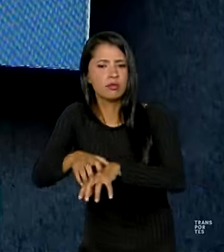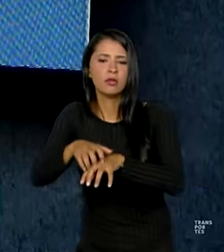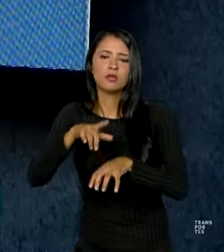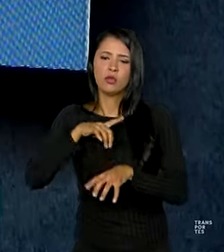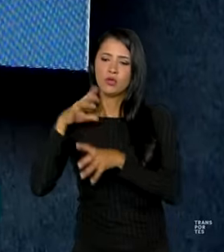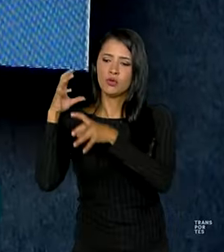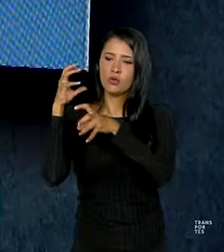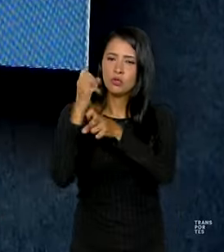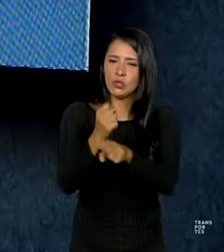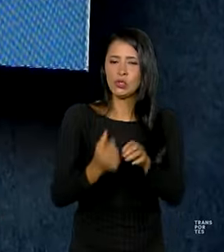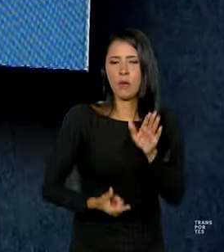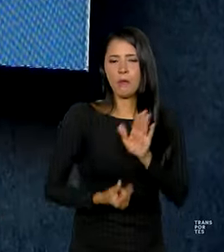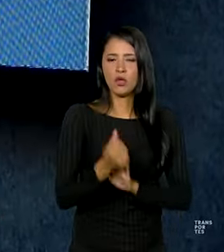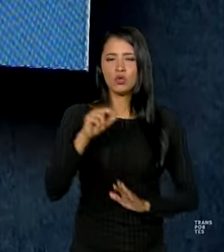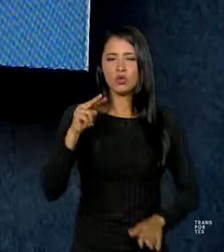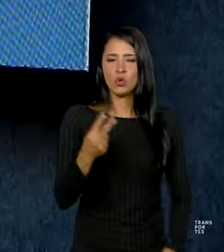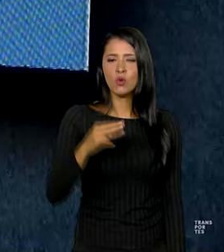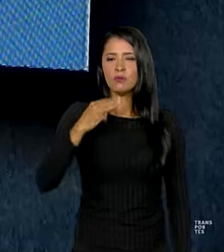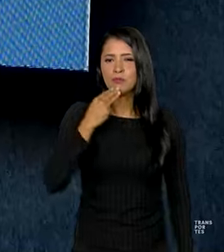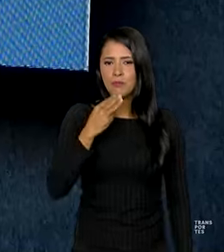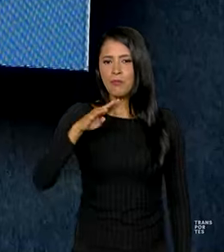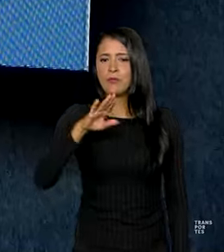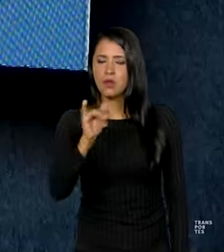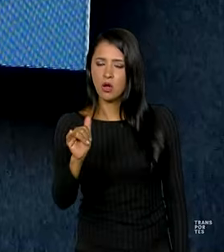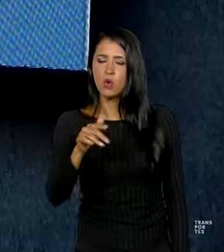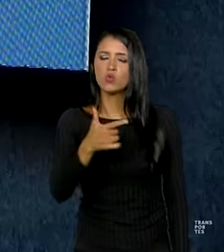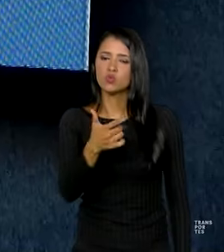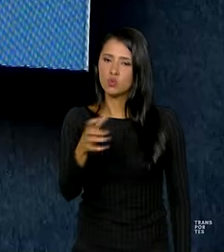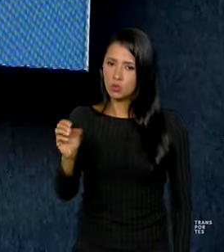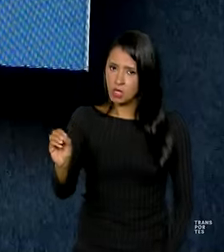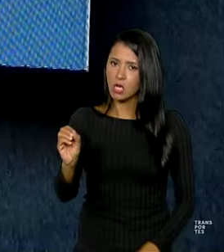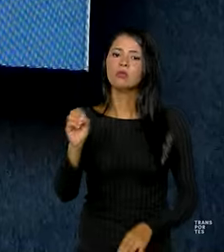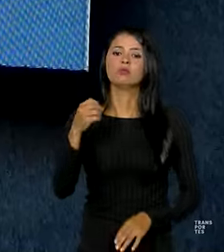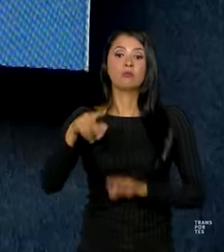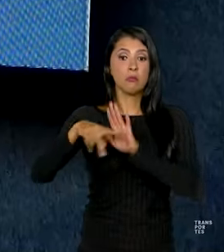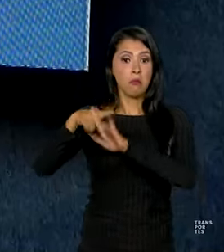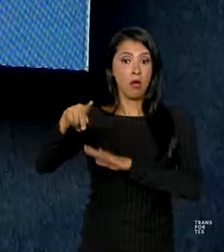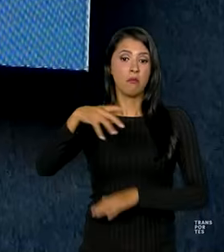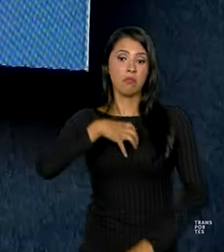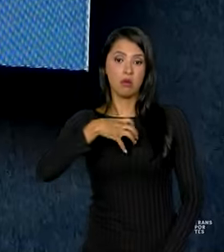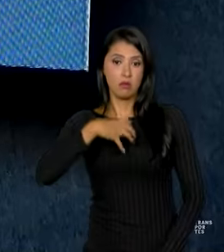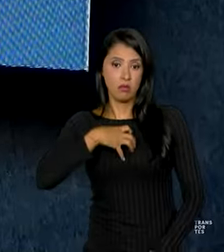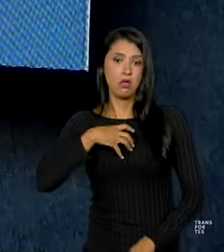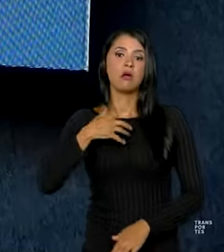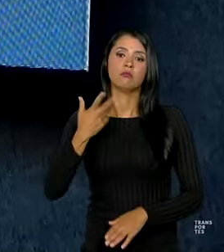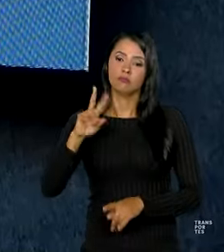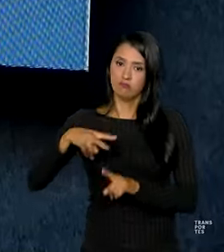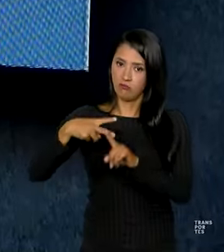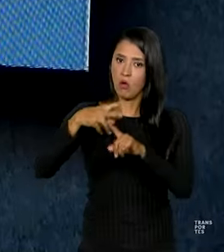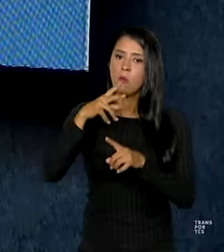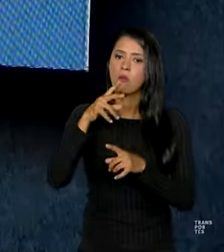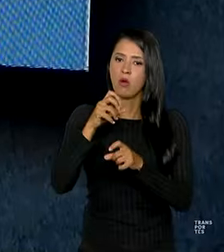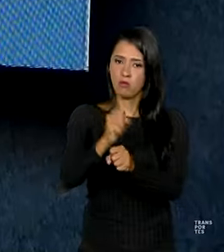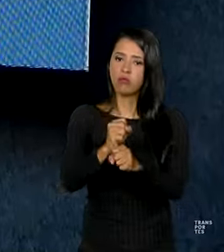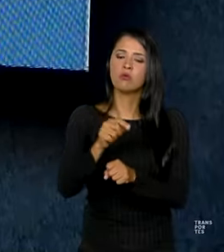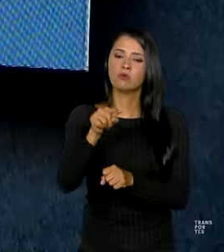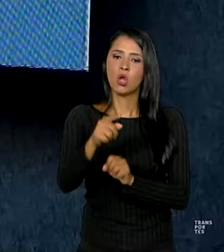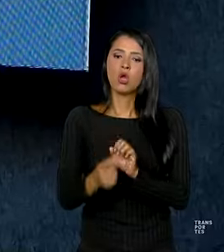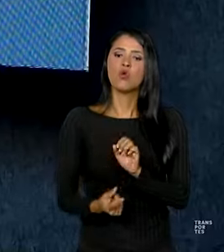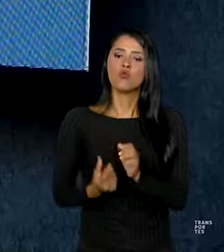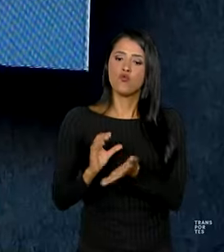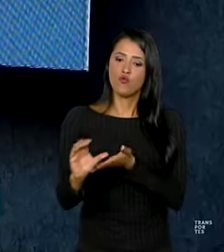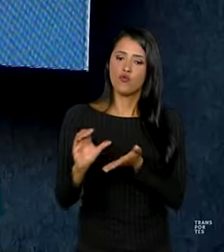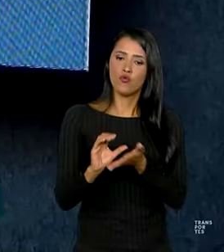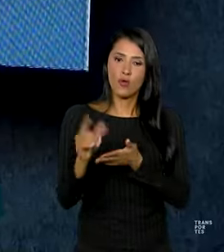de 2 bilhões e 200 para o Estado da Bahia. Nesses dois últimos meses do ano ainda vamos fortalecer o investimento, governador Jerônimo. Aí está